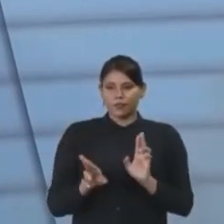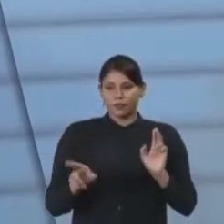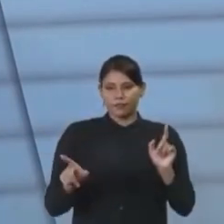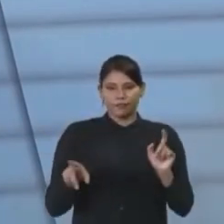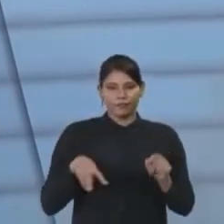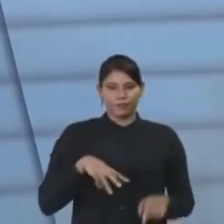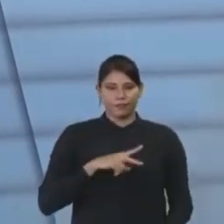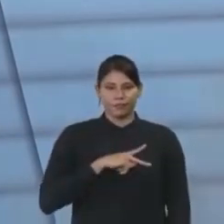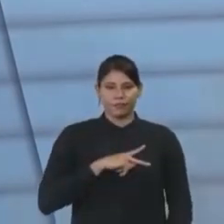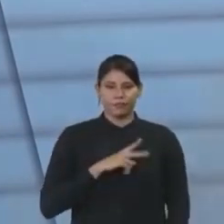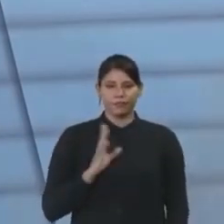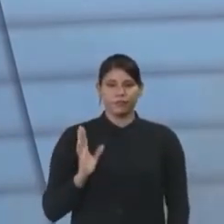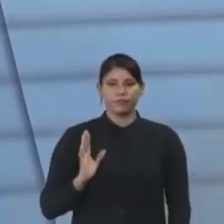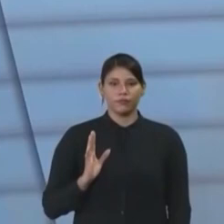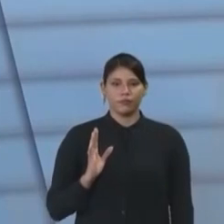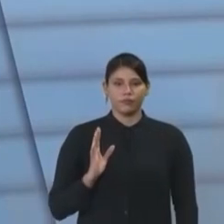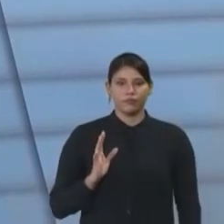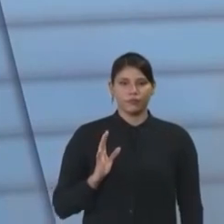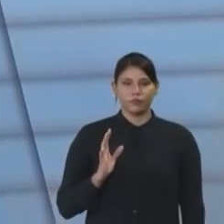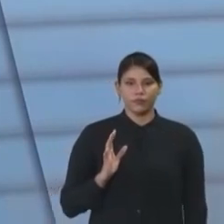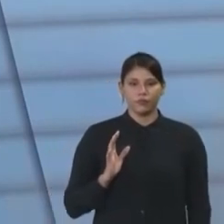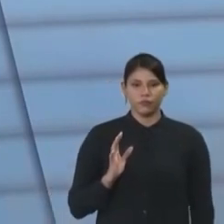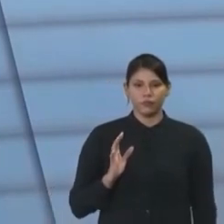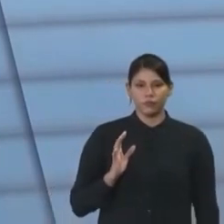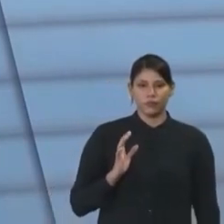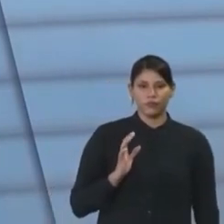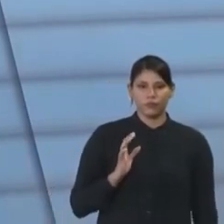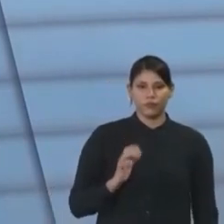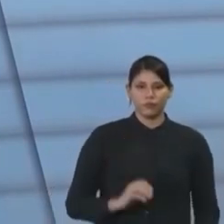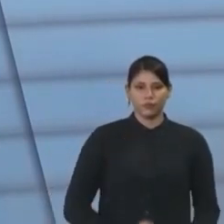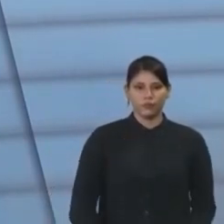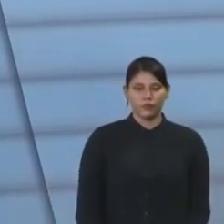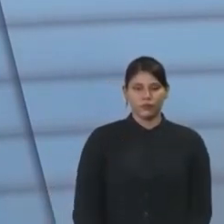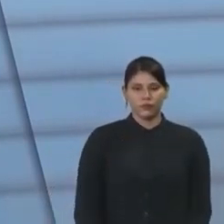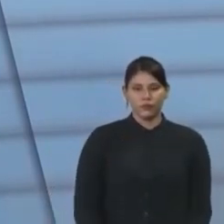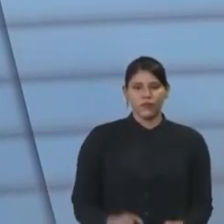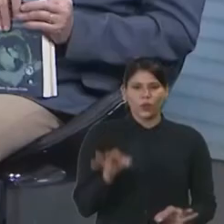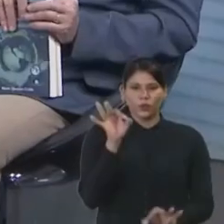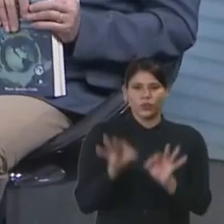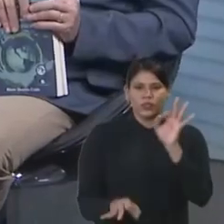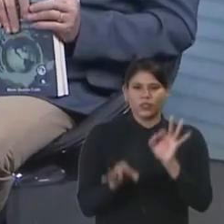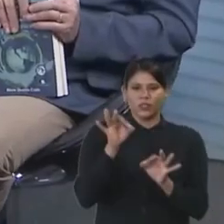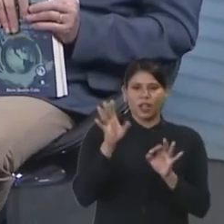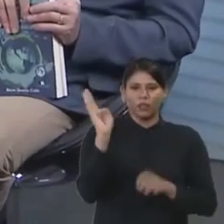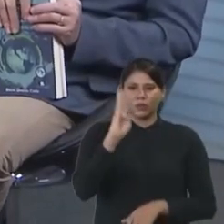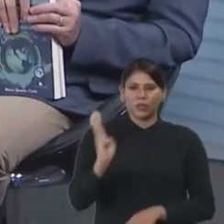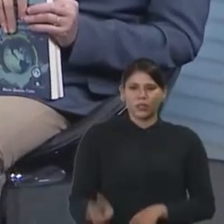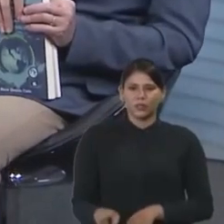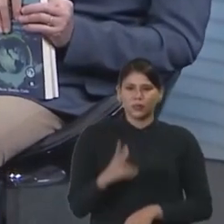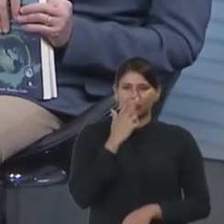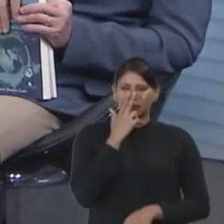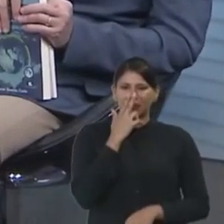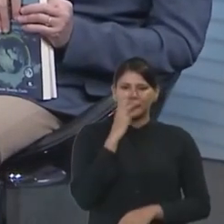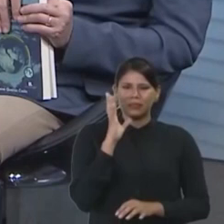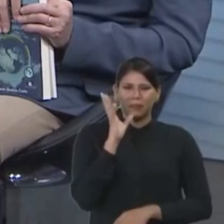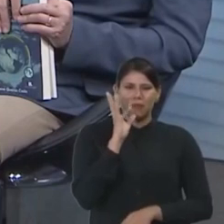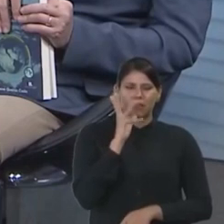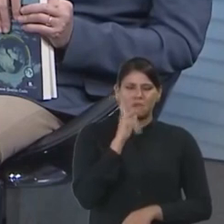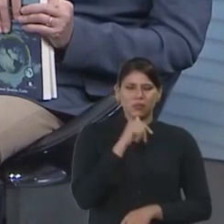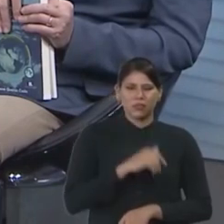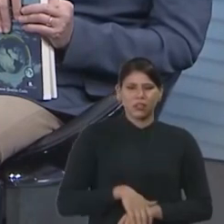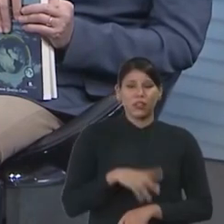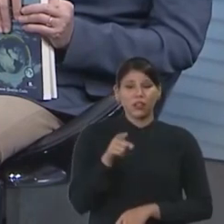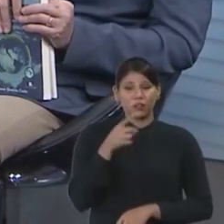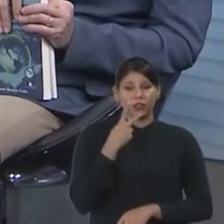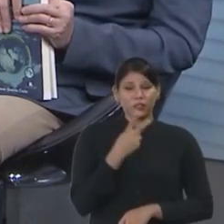que a sociedade precisa. O judiciário do Brasil é muito longo, né? O tempo dele é muito... E aí você